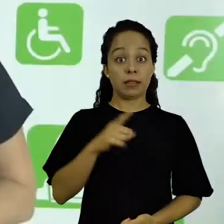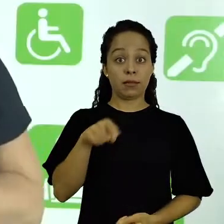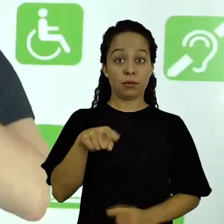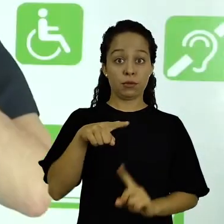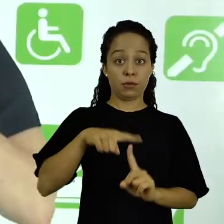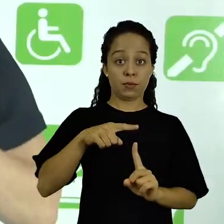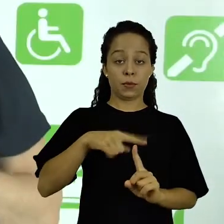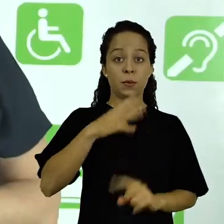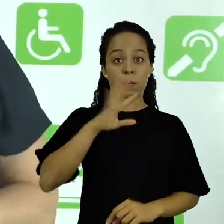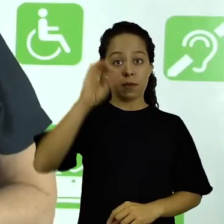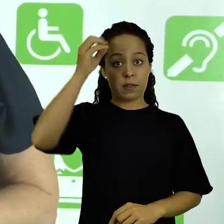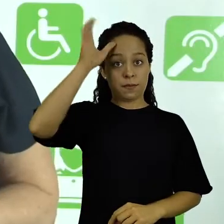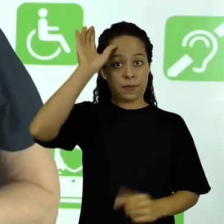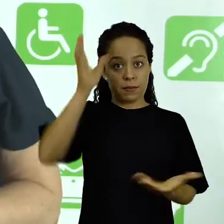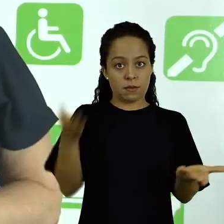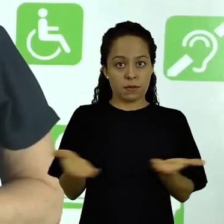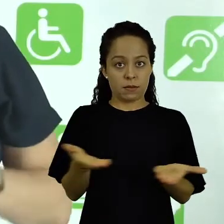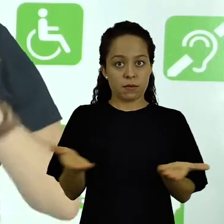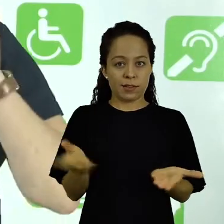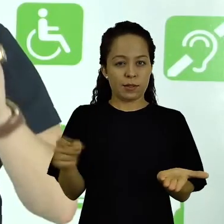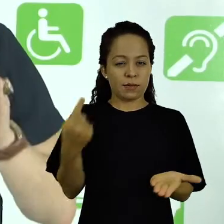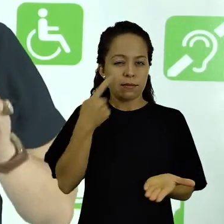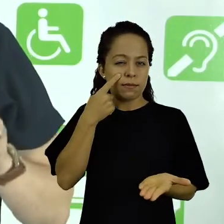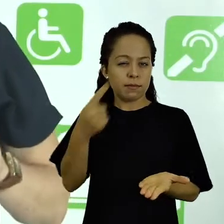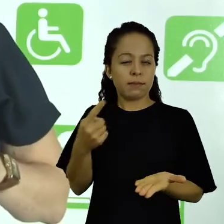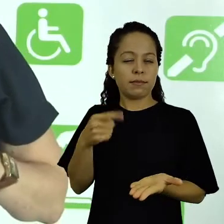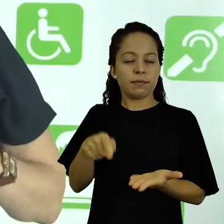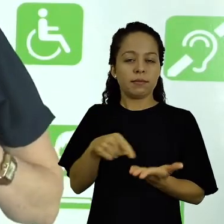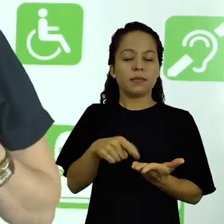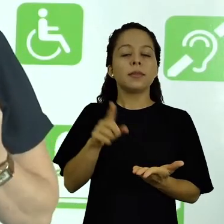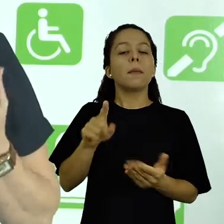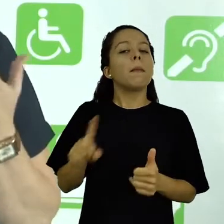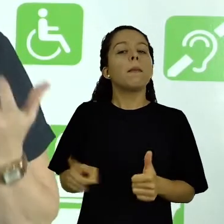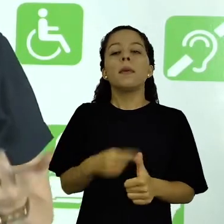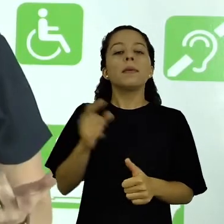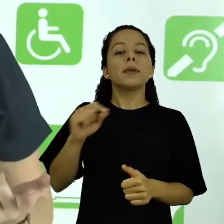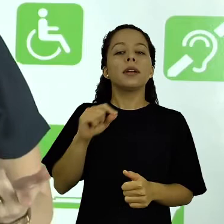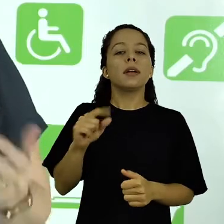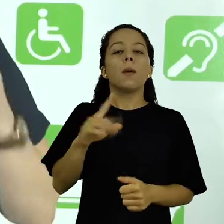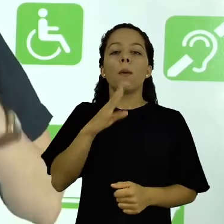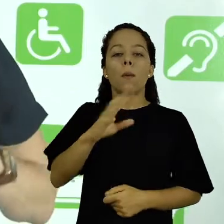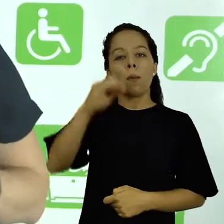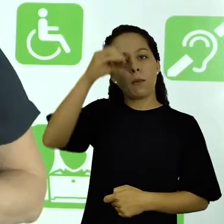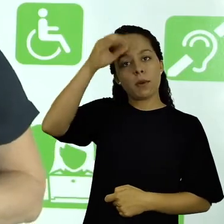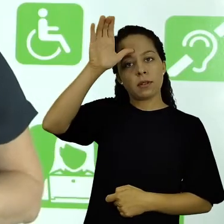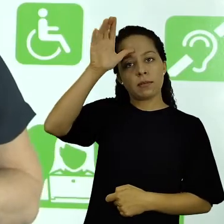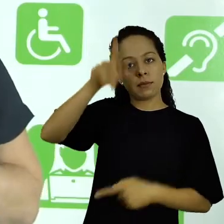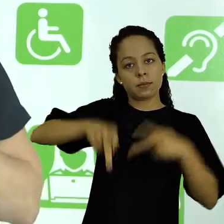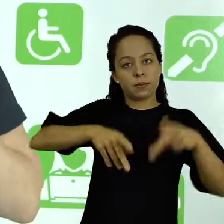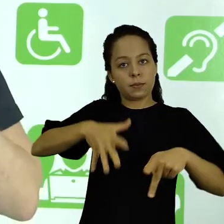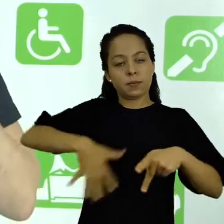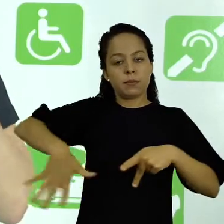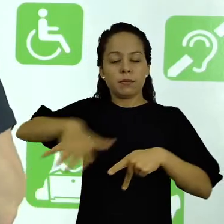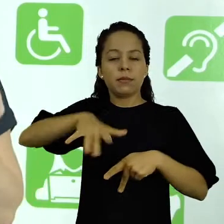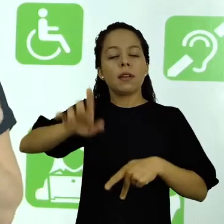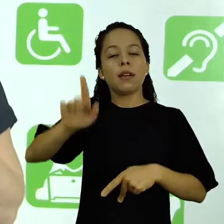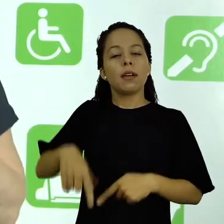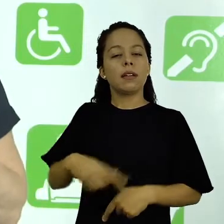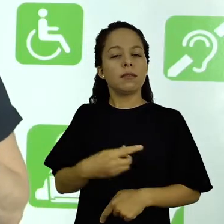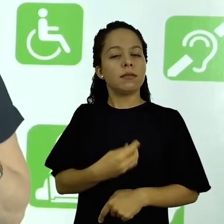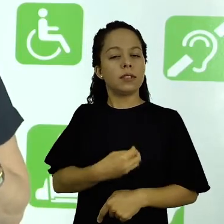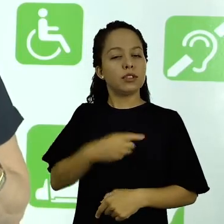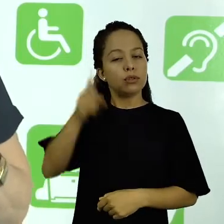Dentre os tipos de conhecimento que nós vamos ver, o primeiro deles é o conhecimento popular, também chamado de conhecimento